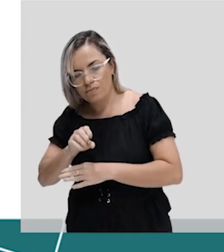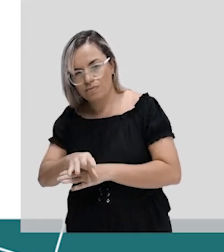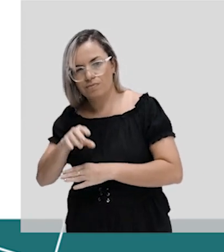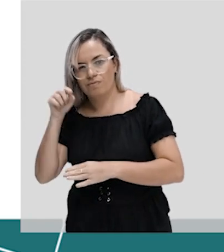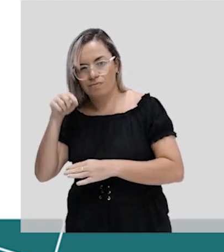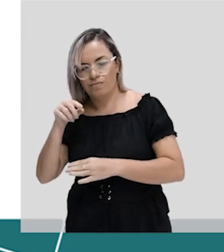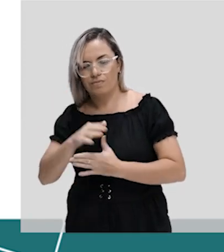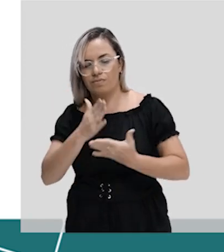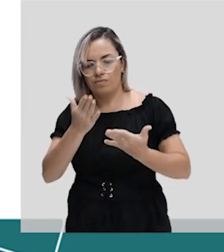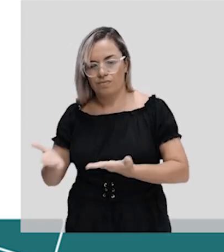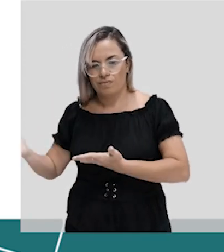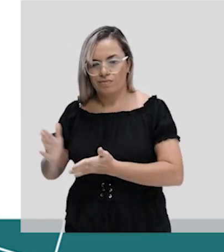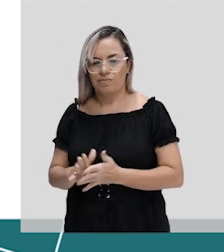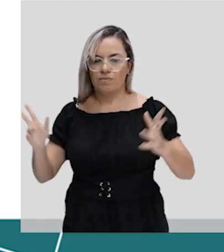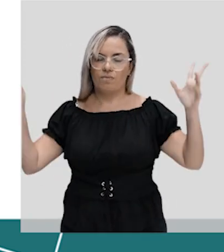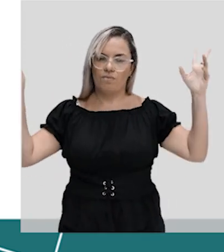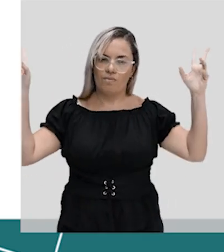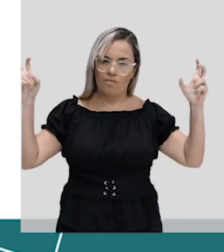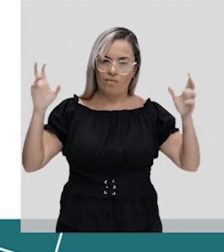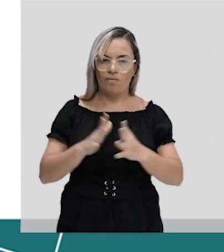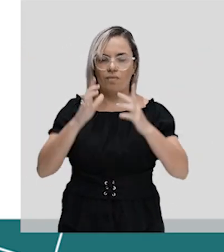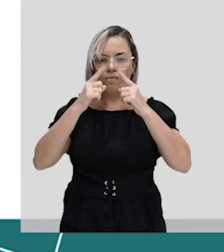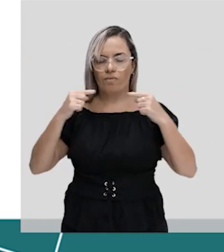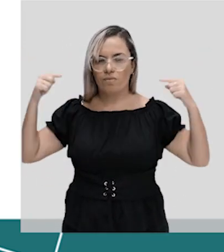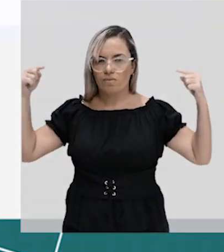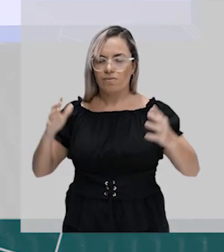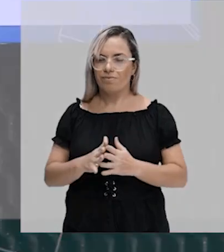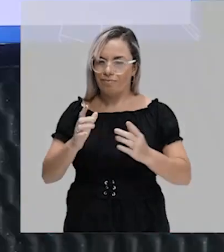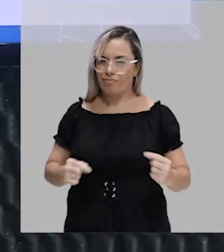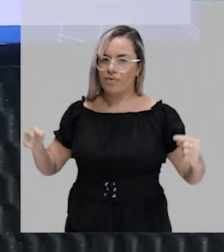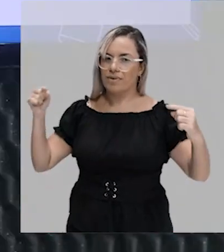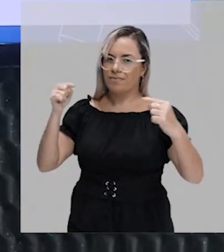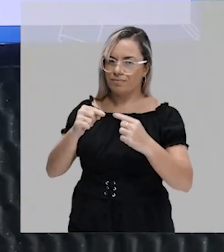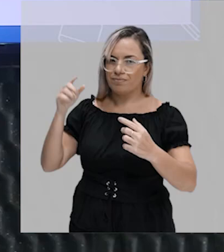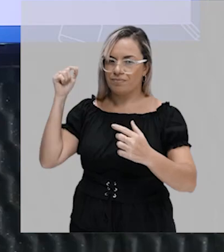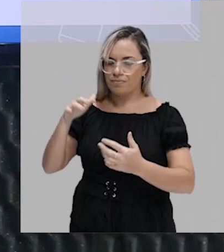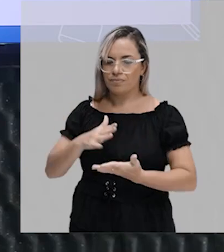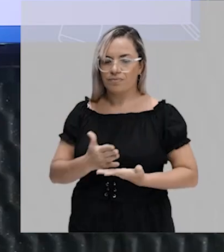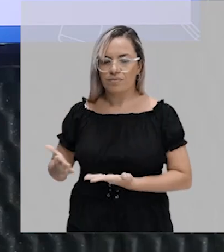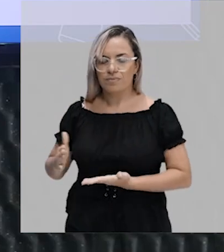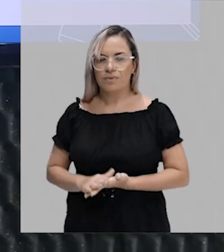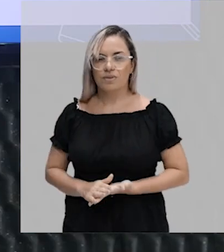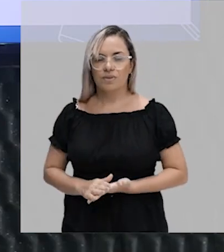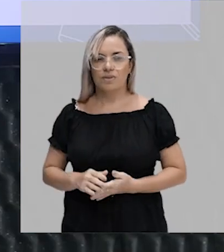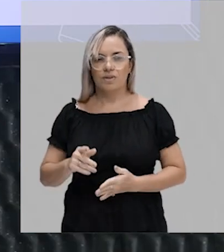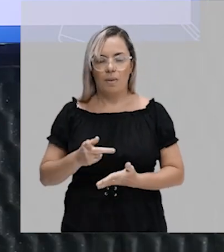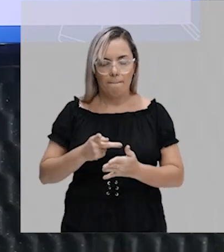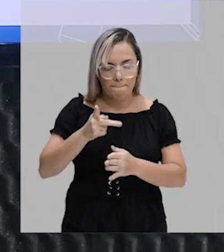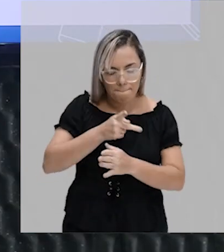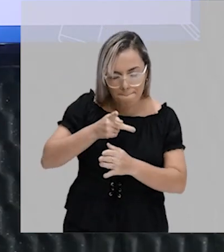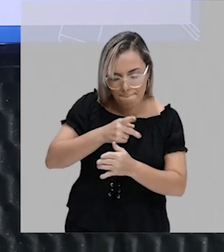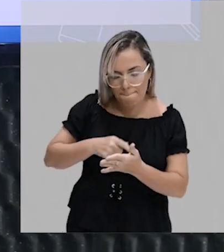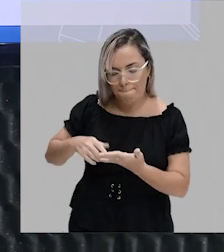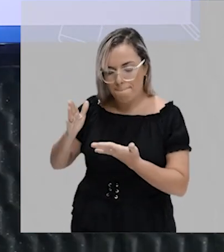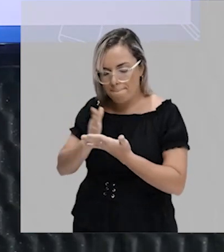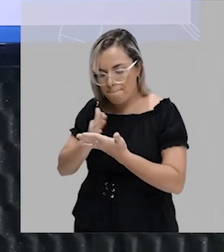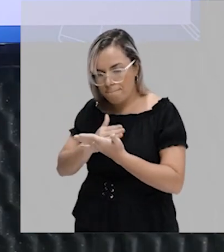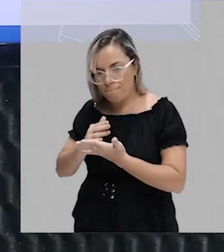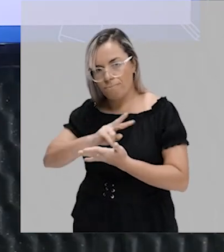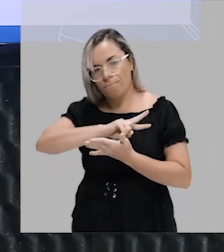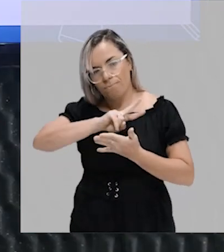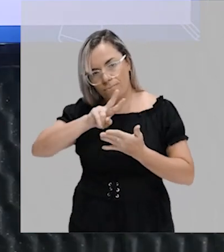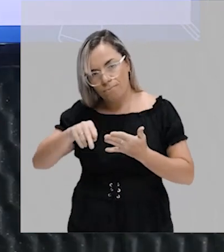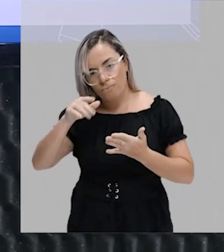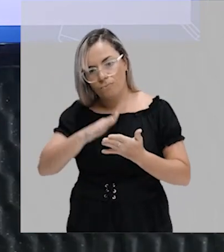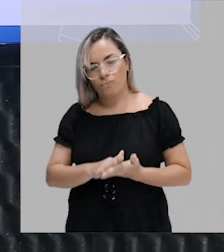passar sobre esse conteúdo na aula de hoje. Combinado? Então olha só, enquanto vai pegar lá o teu material direitinho, eu vou dizer